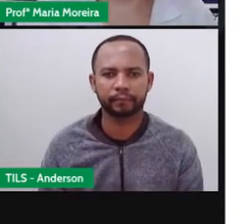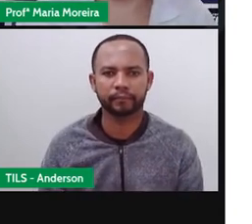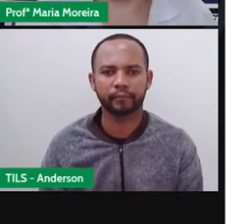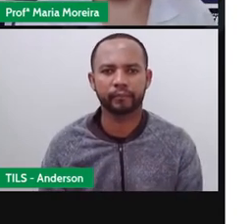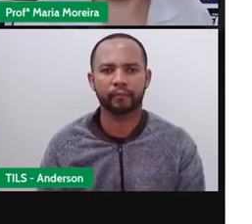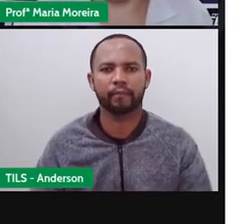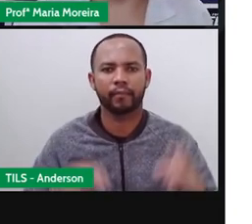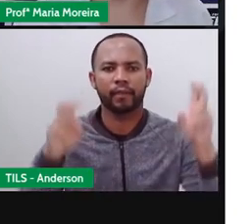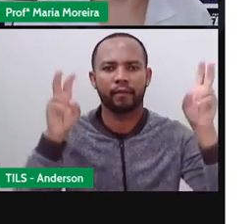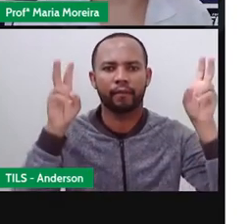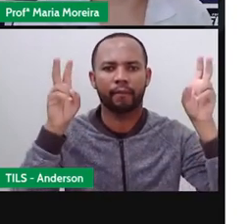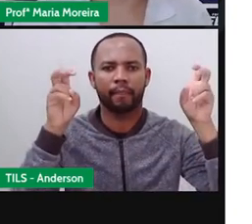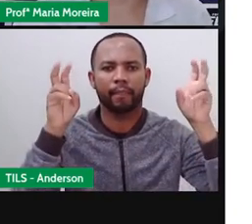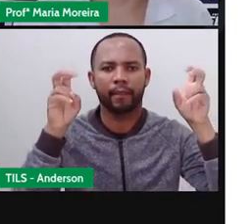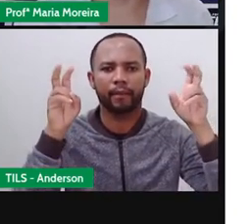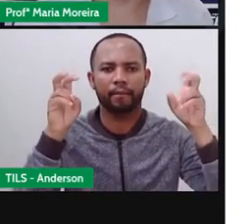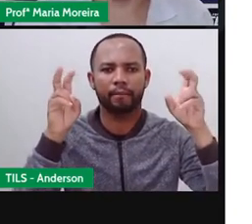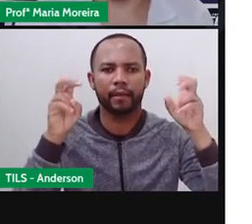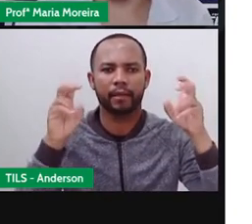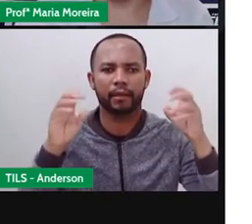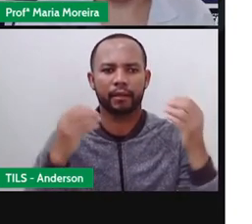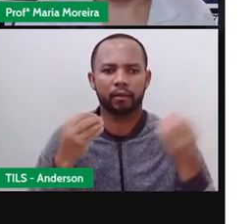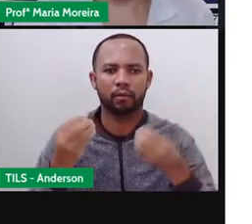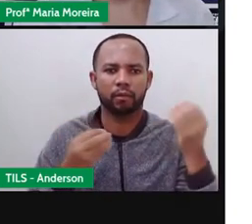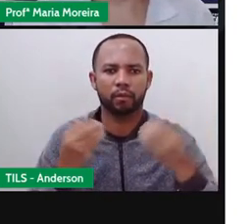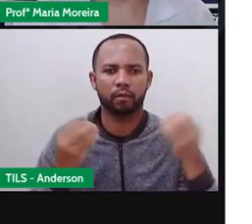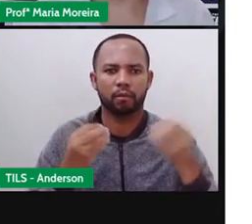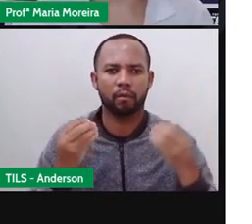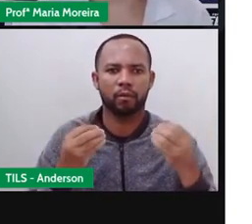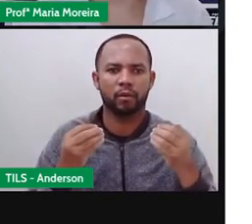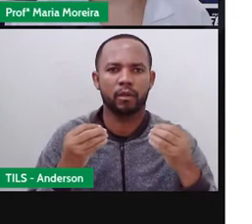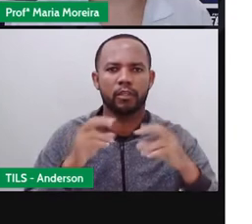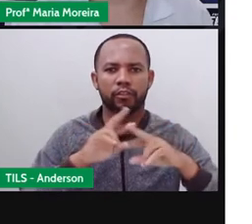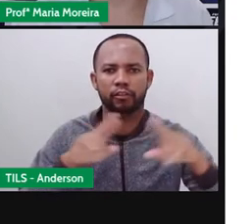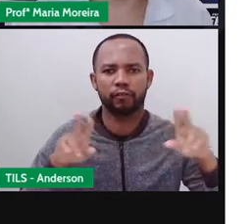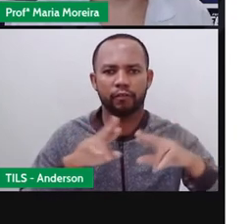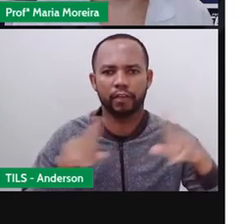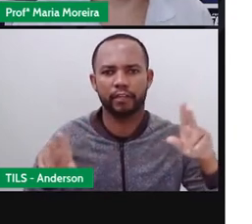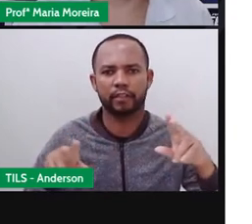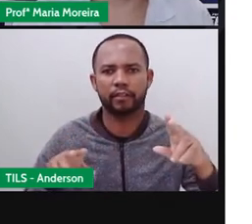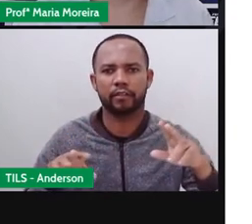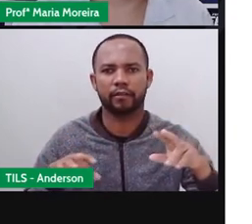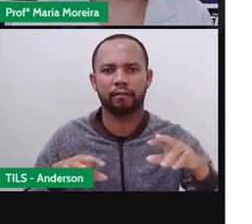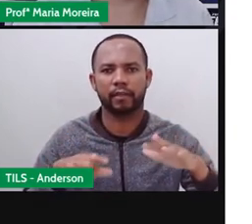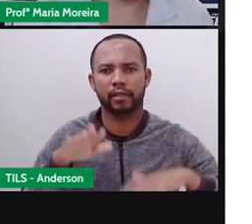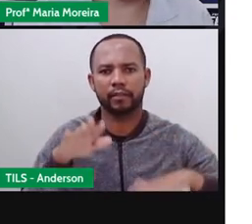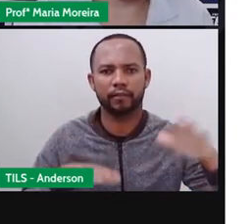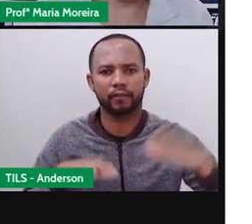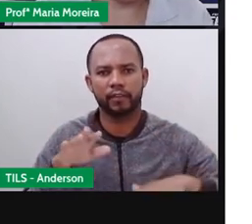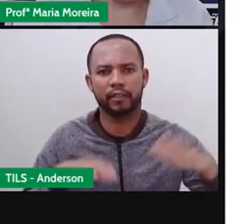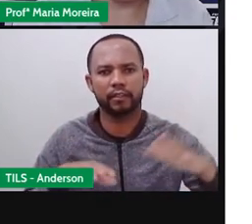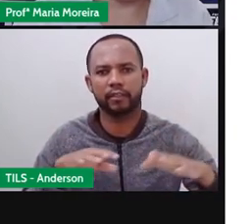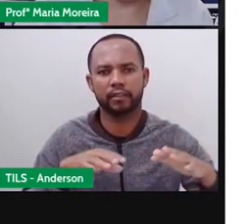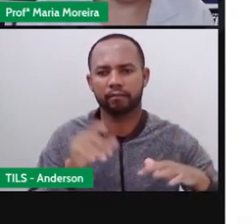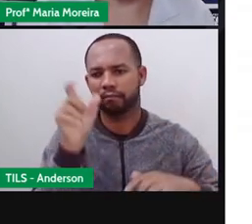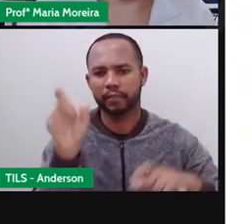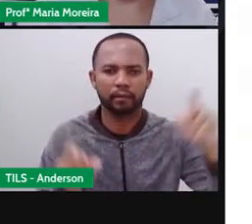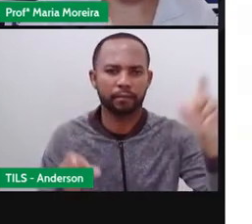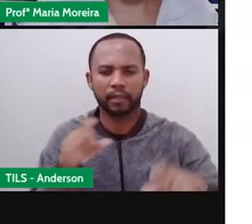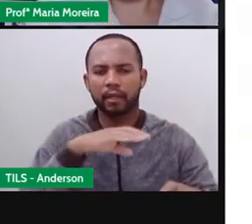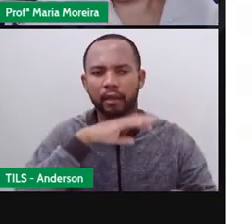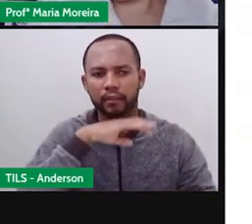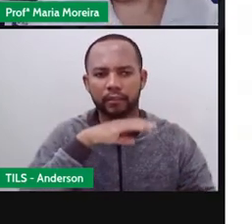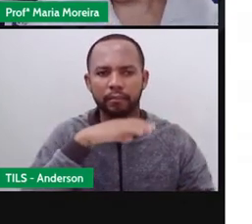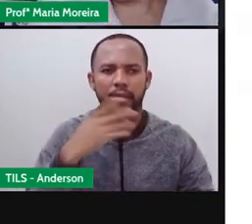temáticas de uma fábula, elas são variadas e ligadas às características que os animais representam. Por exemplo,